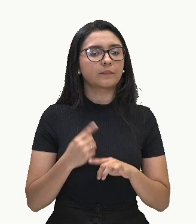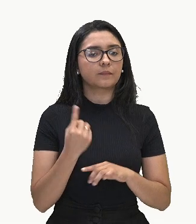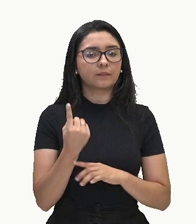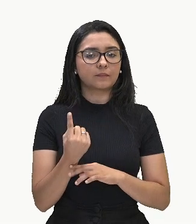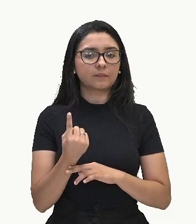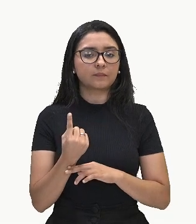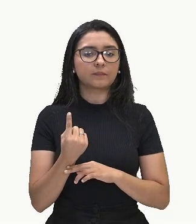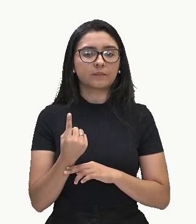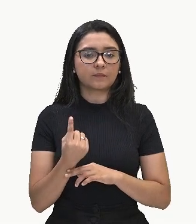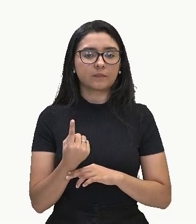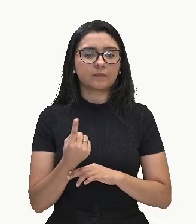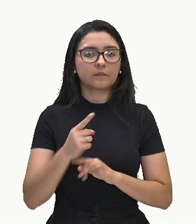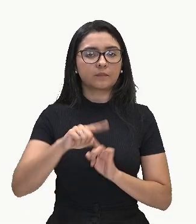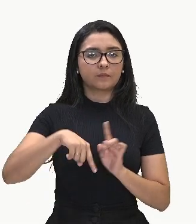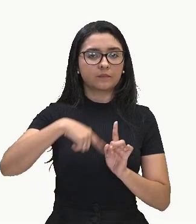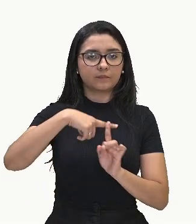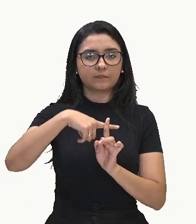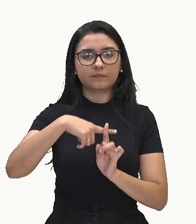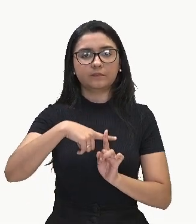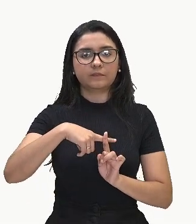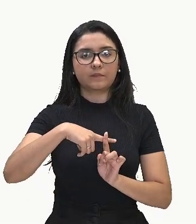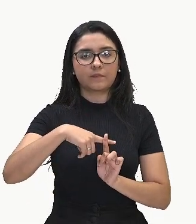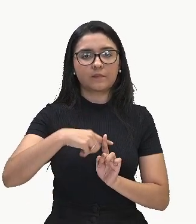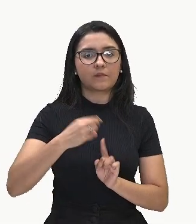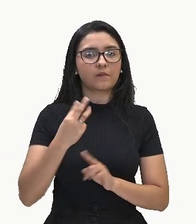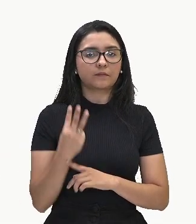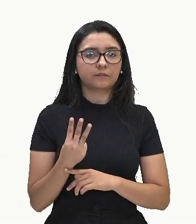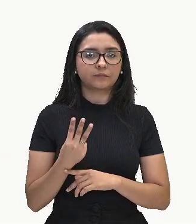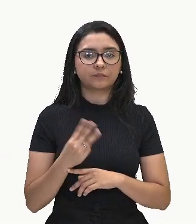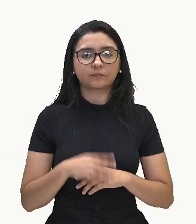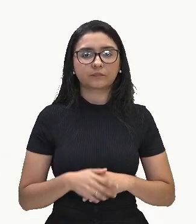mais 3.